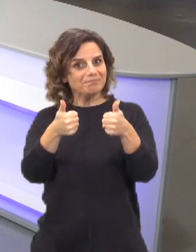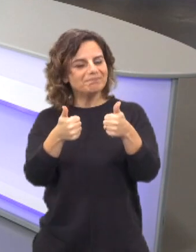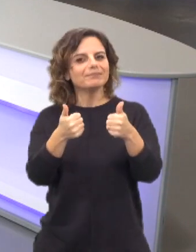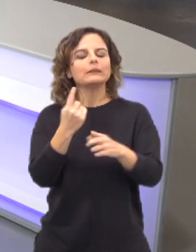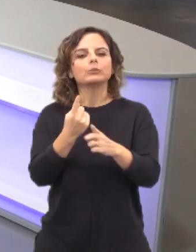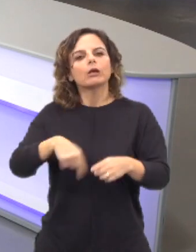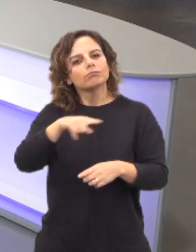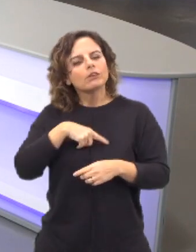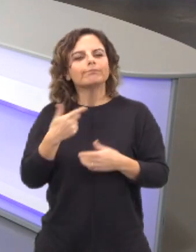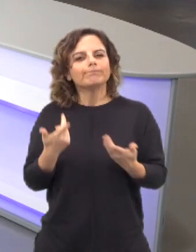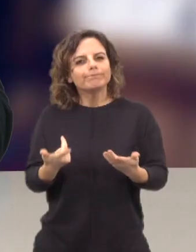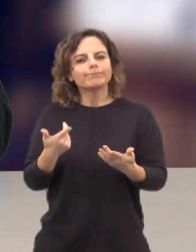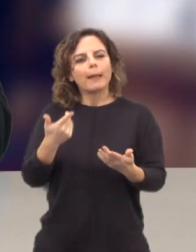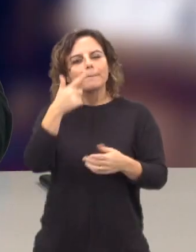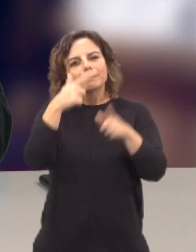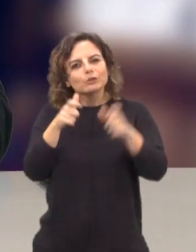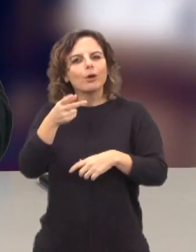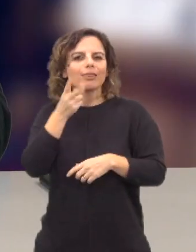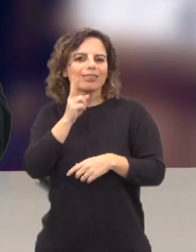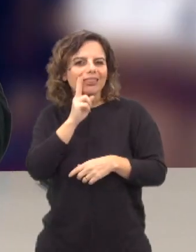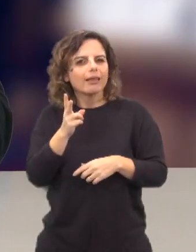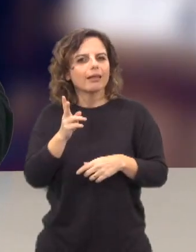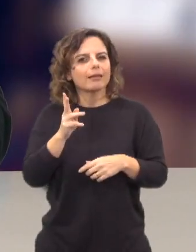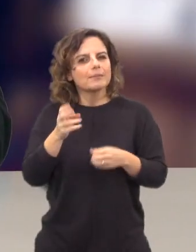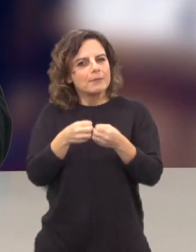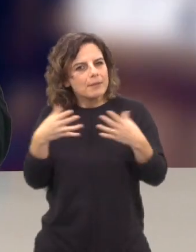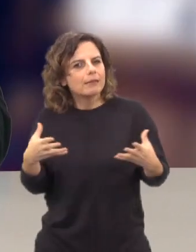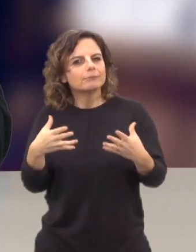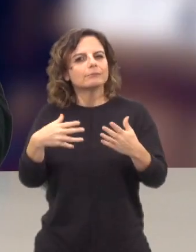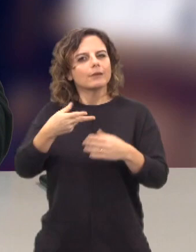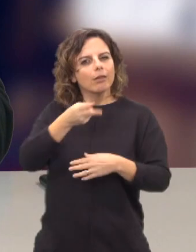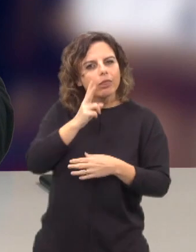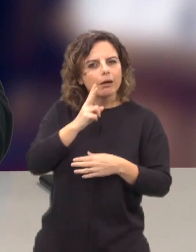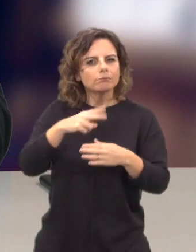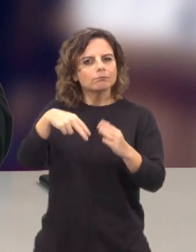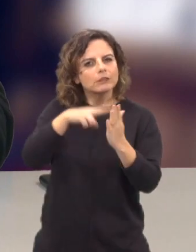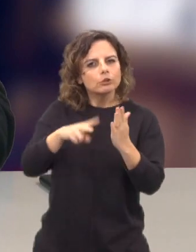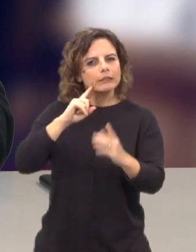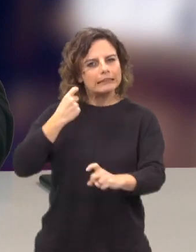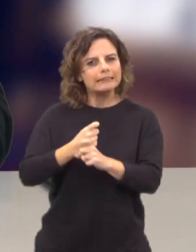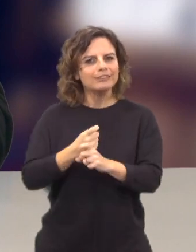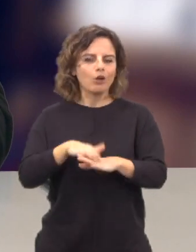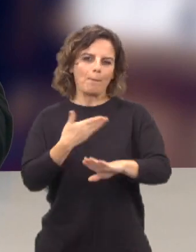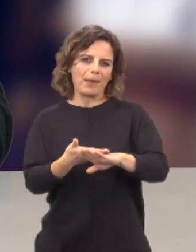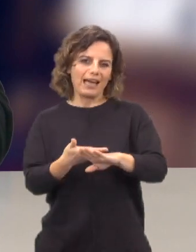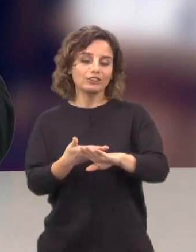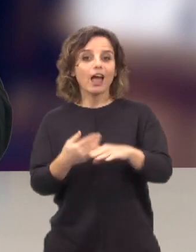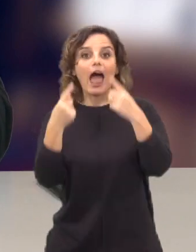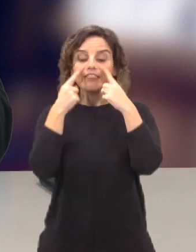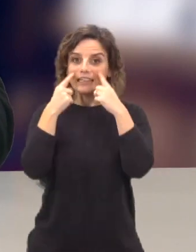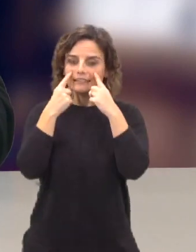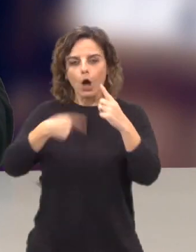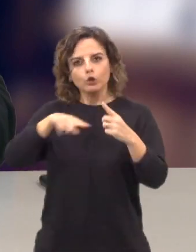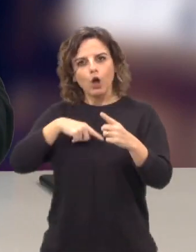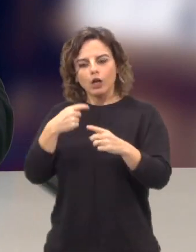bom termos em conta que temos cada vez mais espectadores, os leitores exigentes. Eles olham com atenção para o trabalho que produzimos,